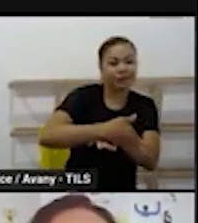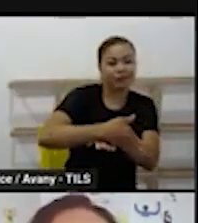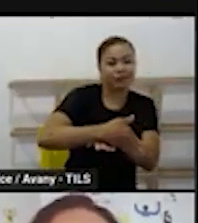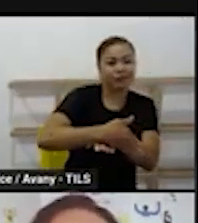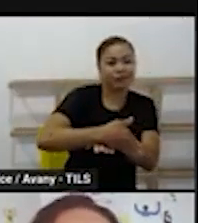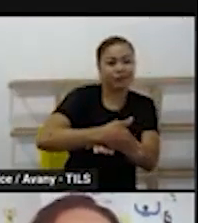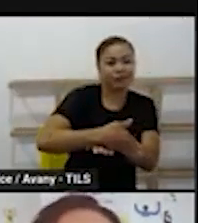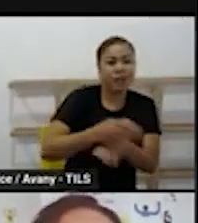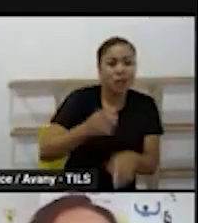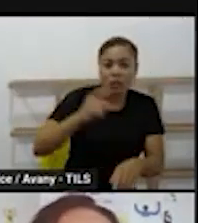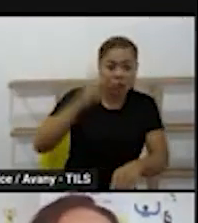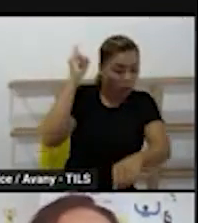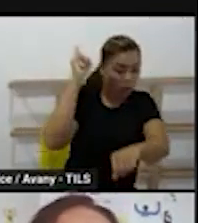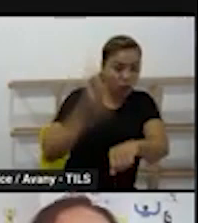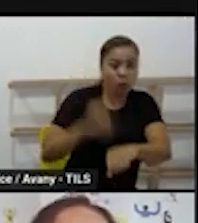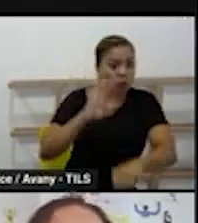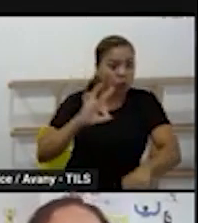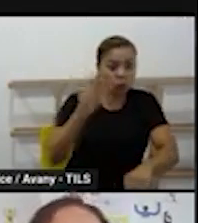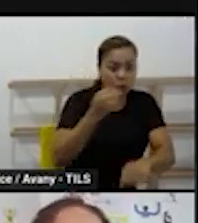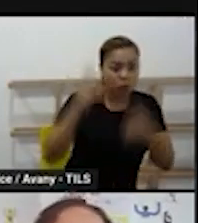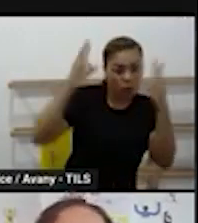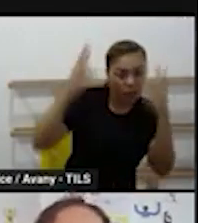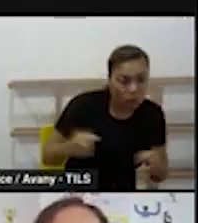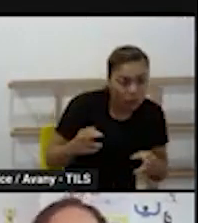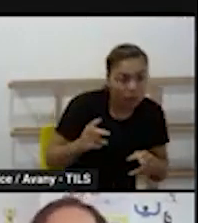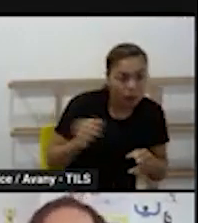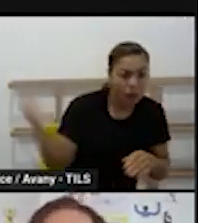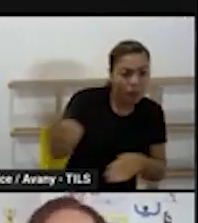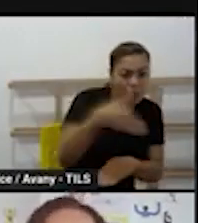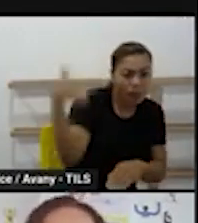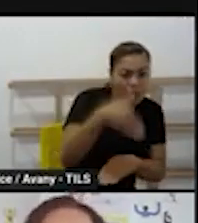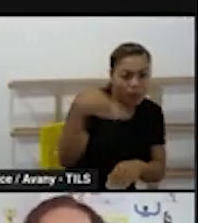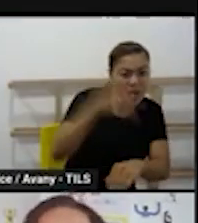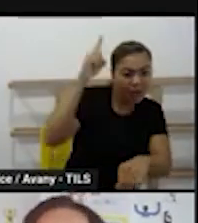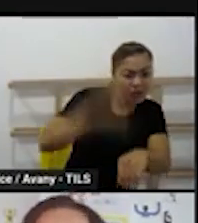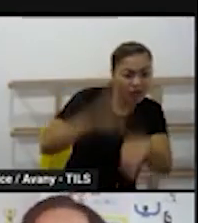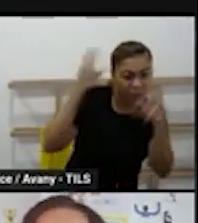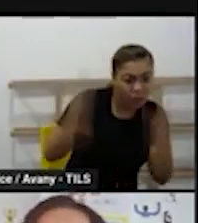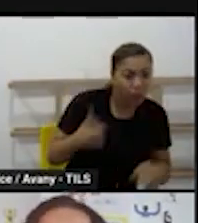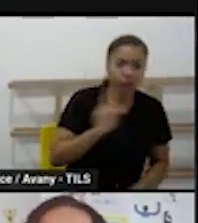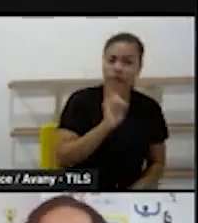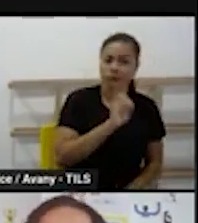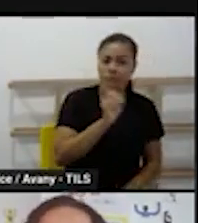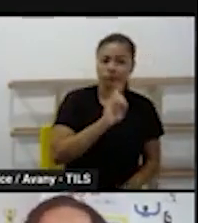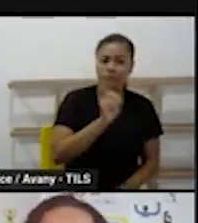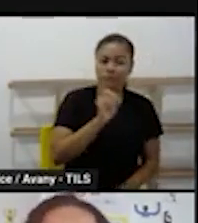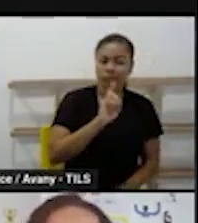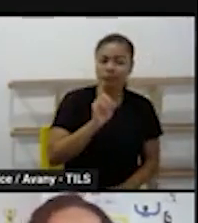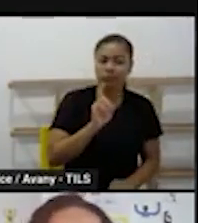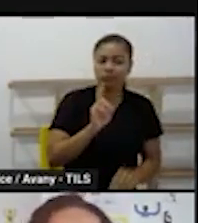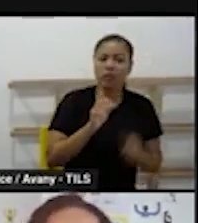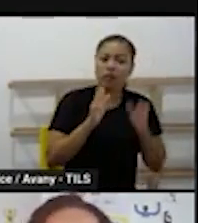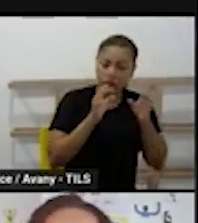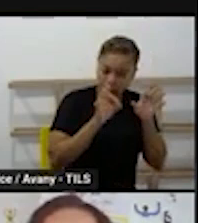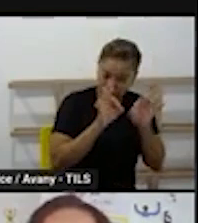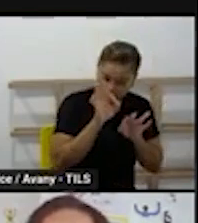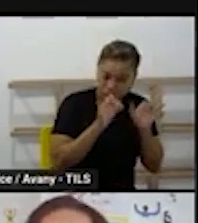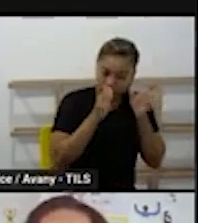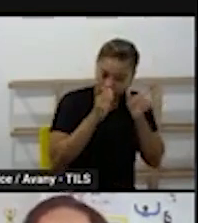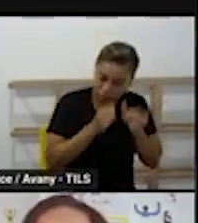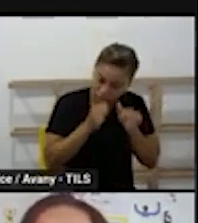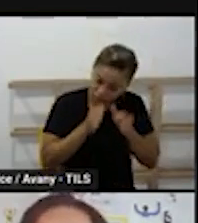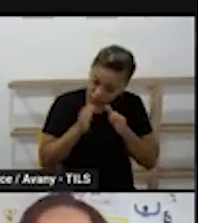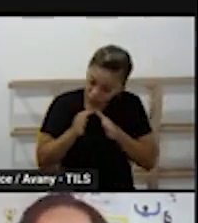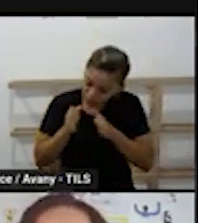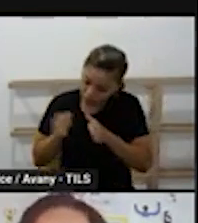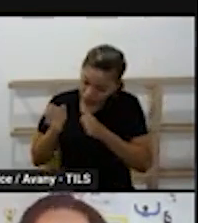todas ao mesmo tempo no mesmo horário então o ideal é o a gente tem que fazer na acolhida a gente tem que organizar esse ambiente que a gente chama